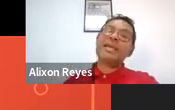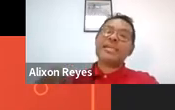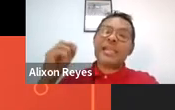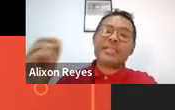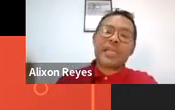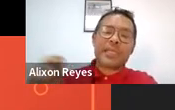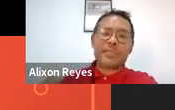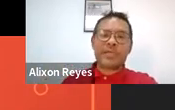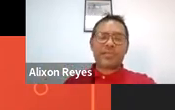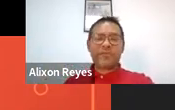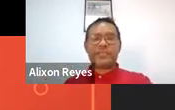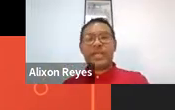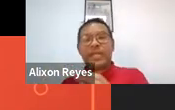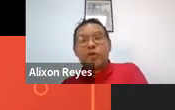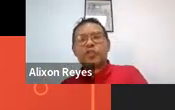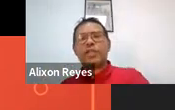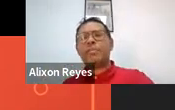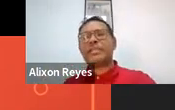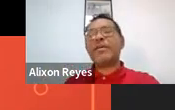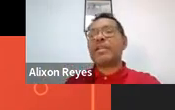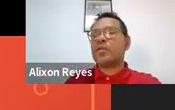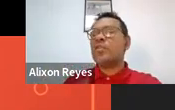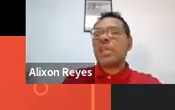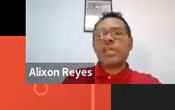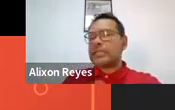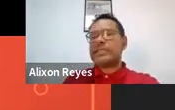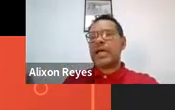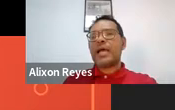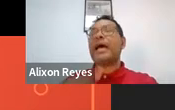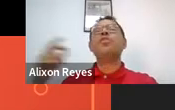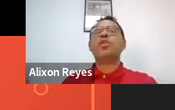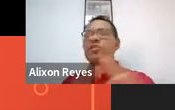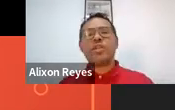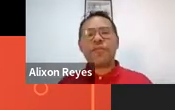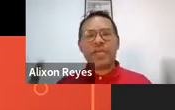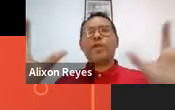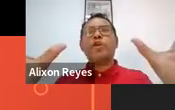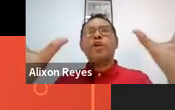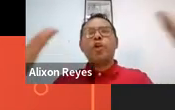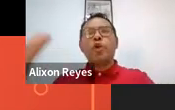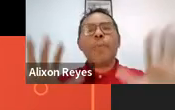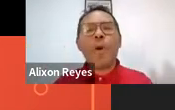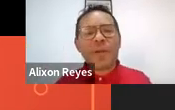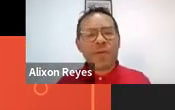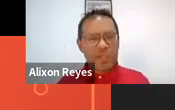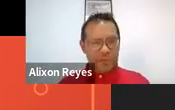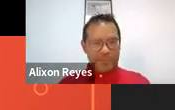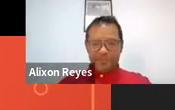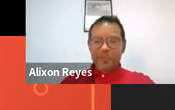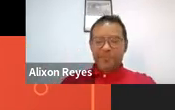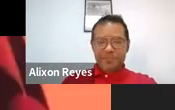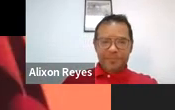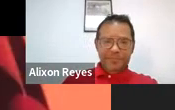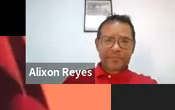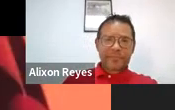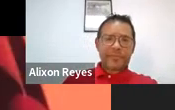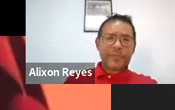aumentada e da inteligência artificial, ocio no metaverso e talvez algo que ainda não temos previsto.